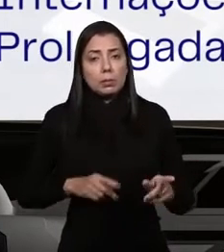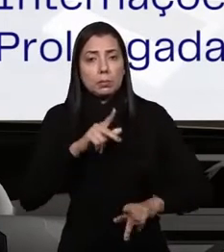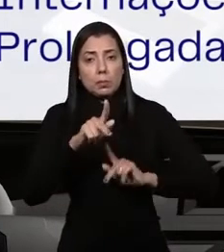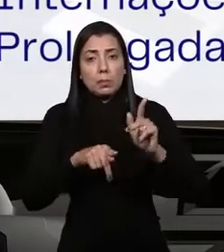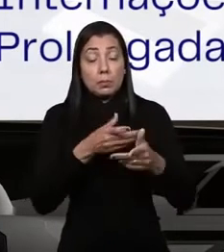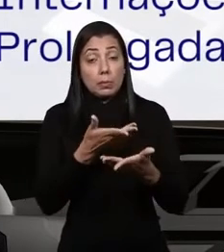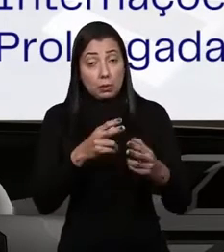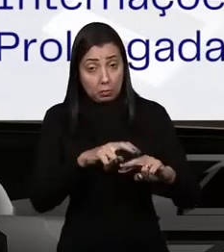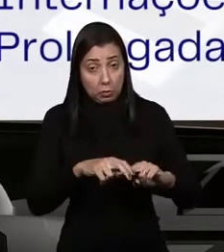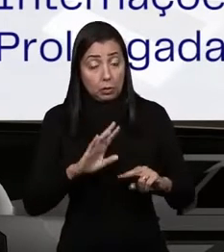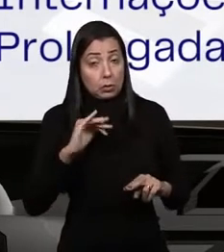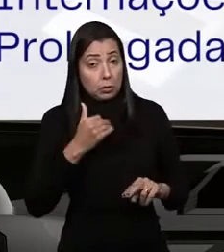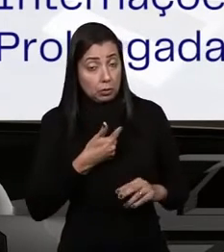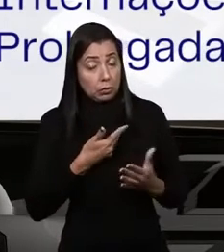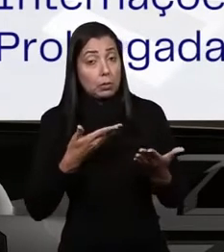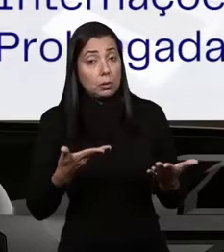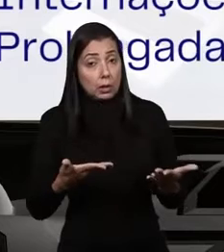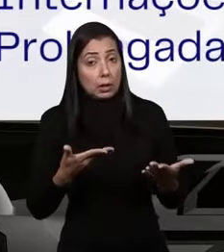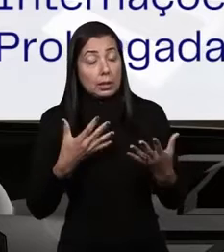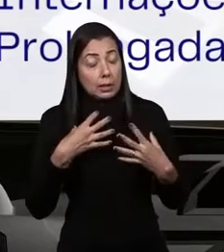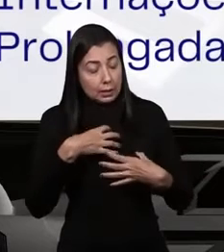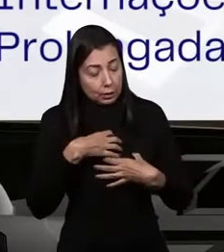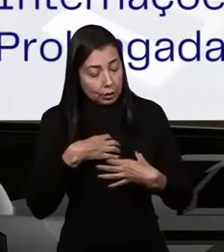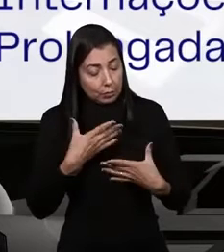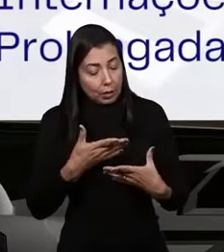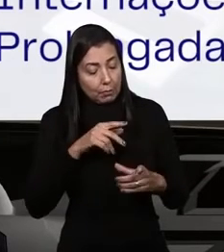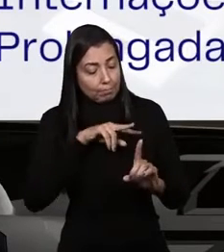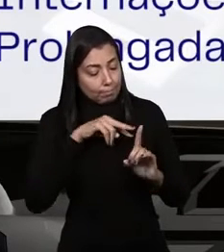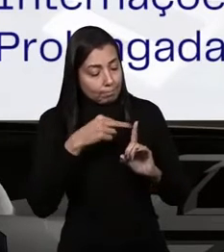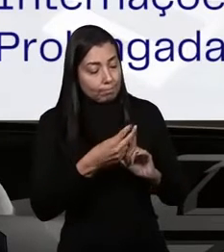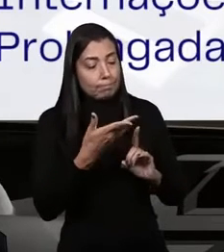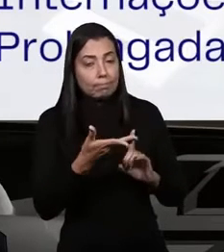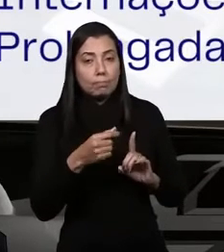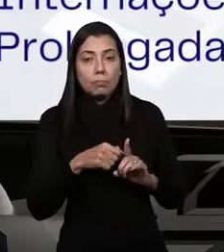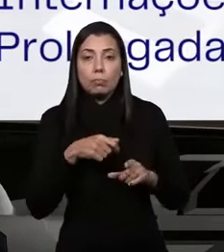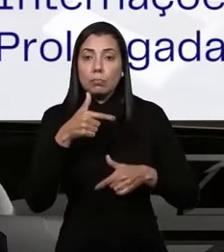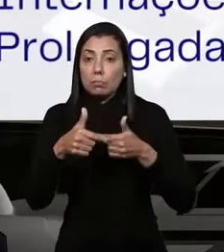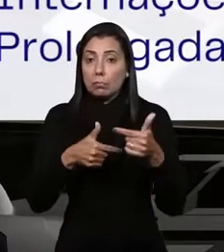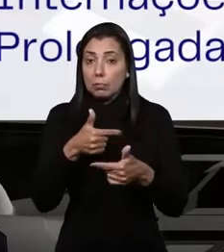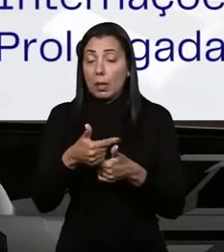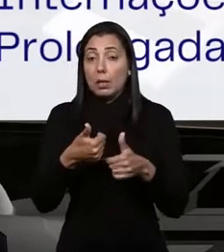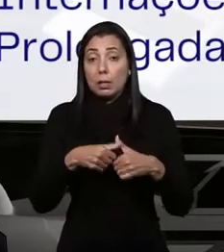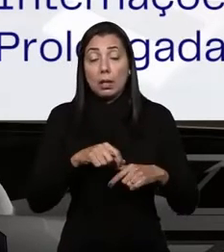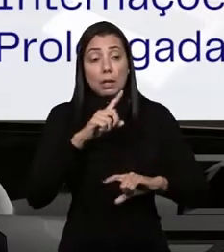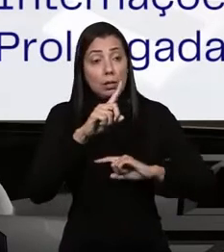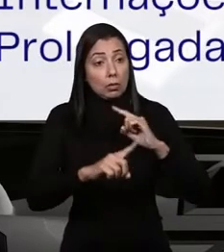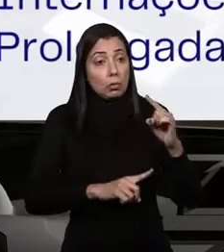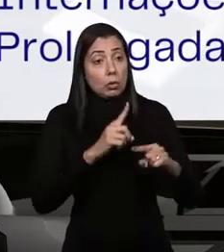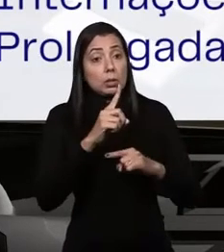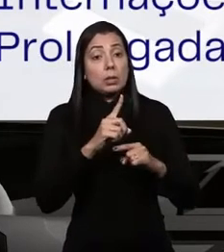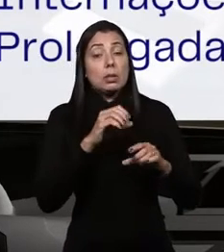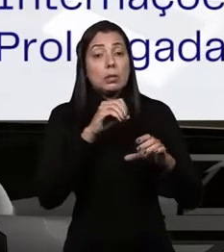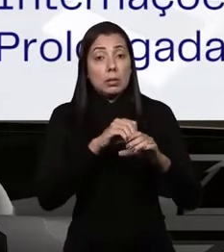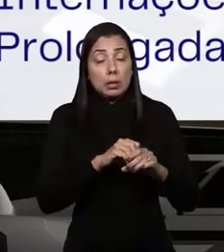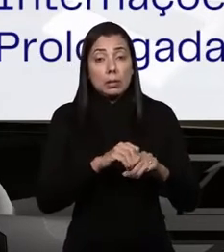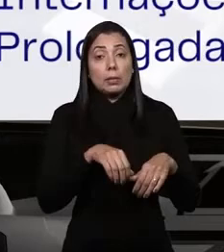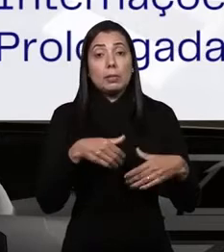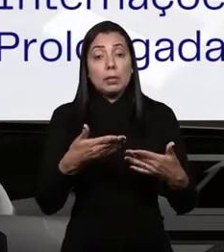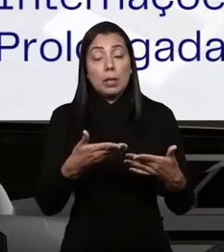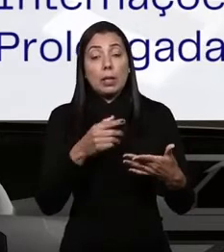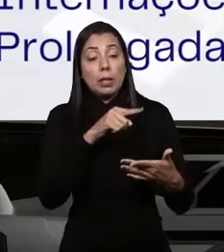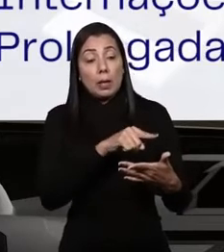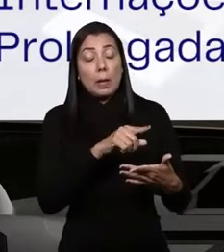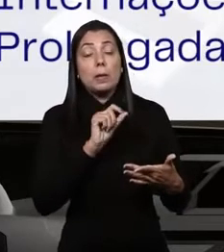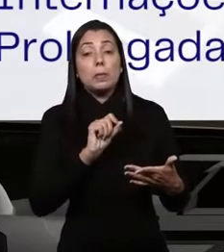Por isso que nós sentimos muita expectativa com esse trabalho. Ele está em evolução dentro da Santa Casa de Misericórdia do Pará.